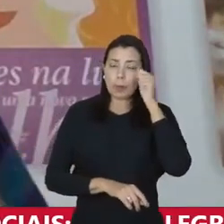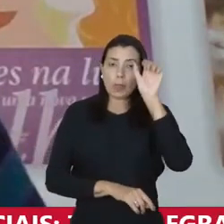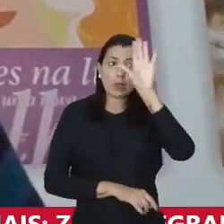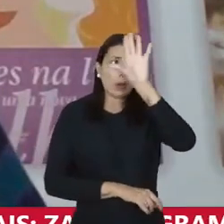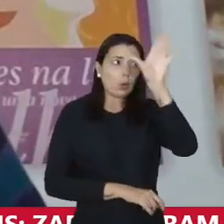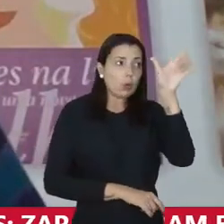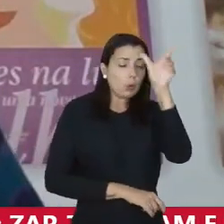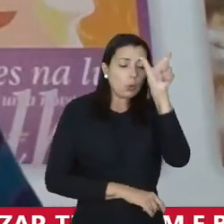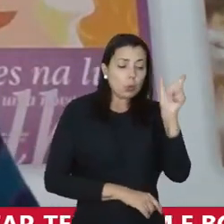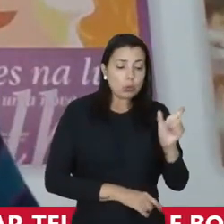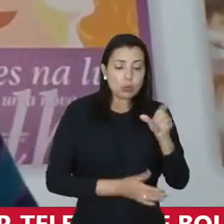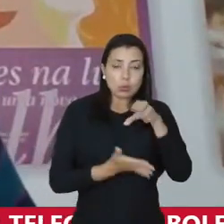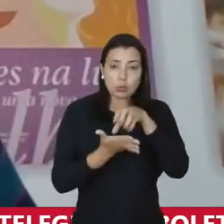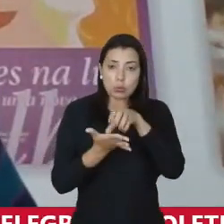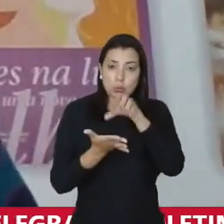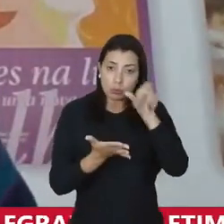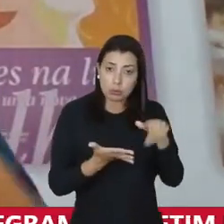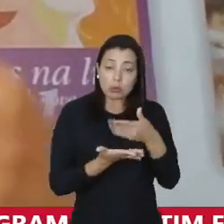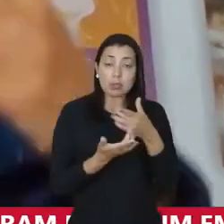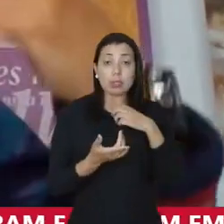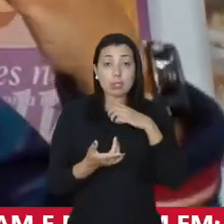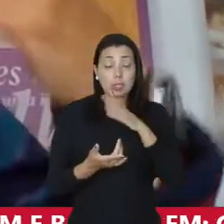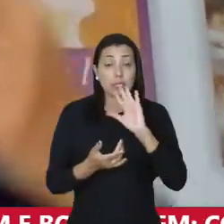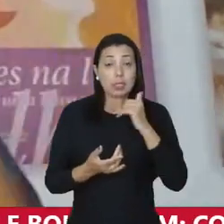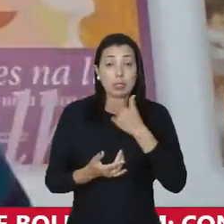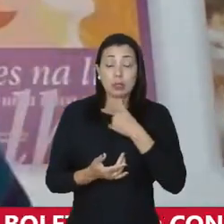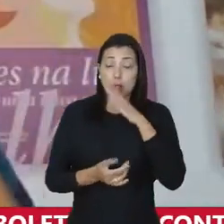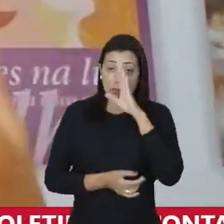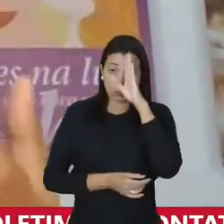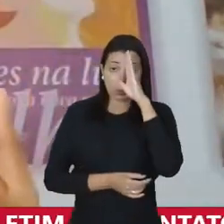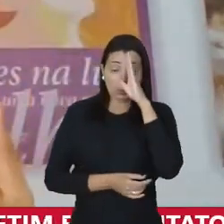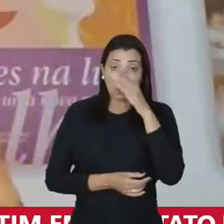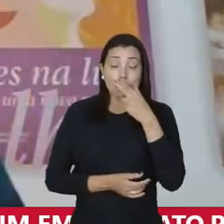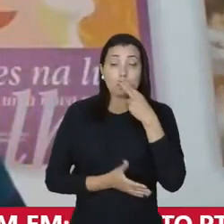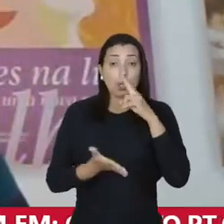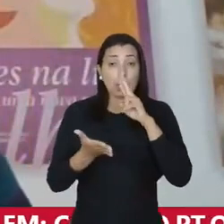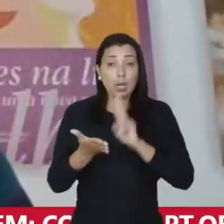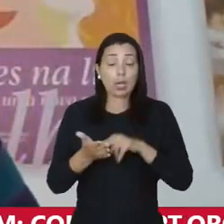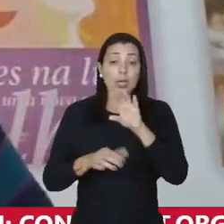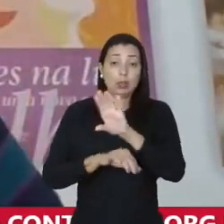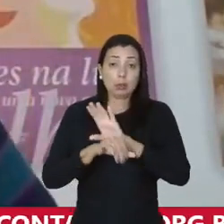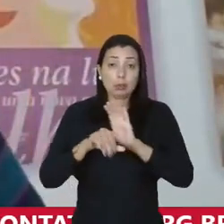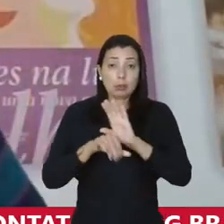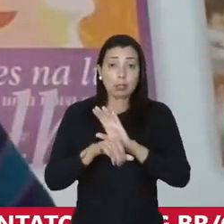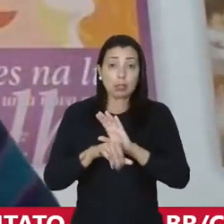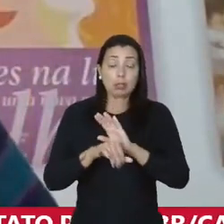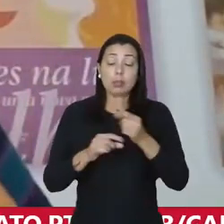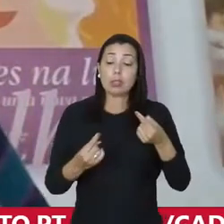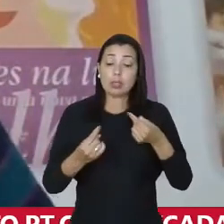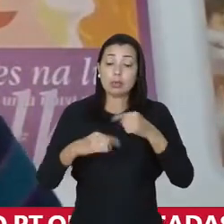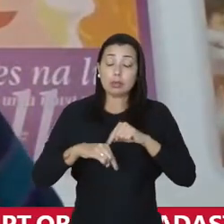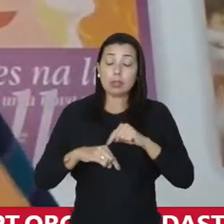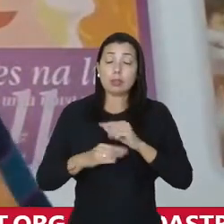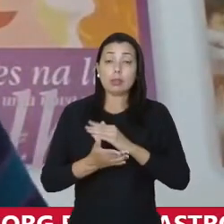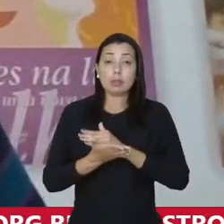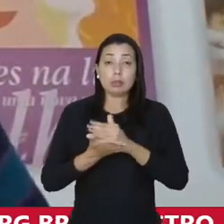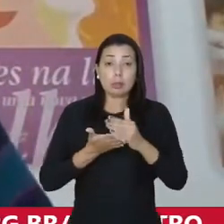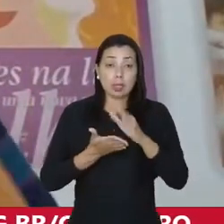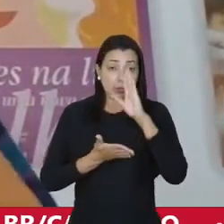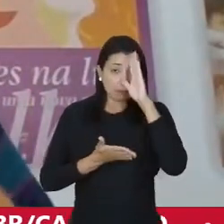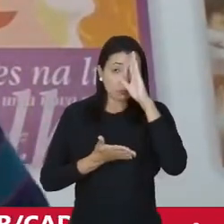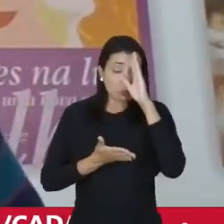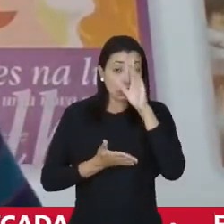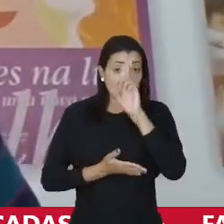Então, boa parte daquilo que a gente tem na nossa principal carta, que é a Constituição, de defesa de princípios e